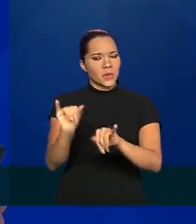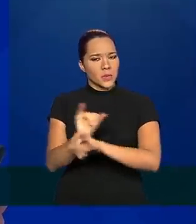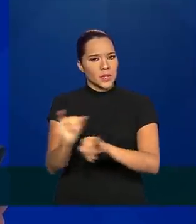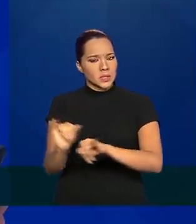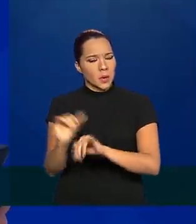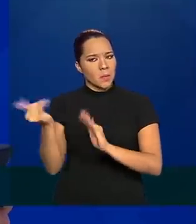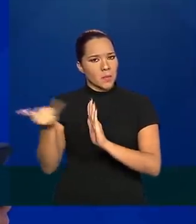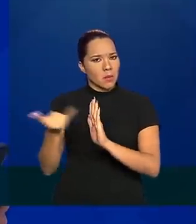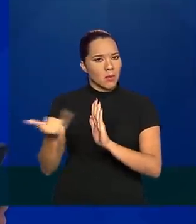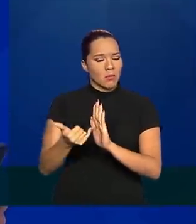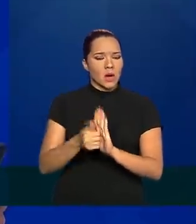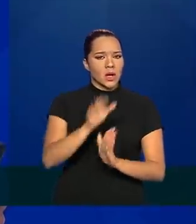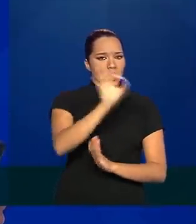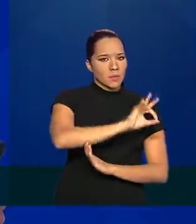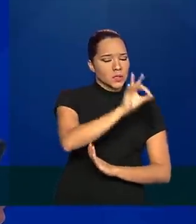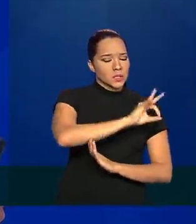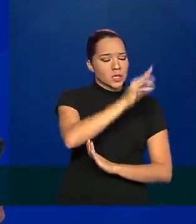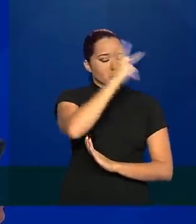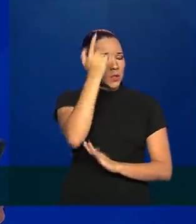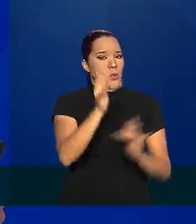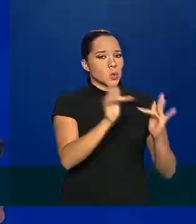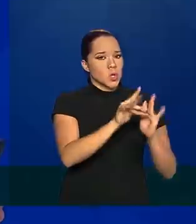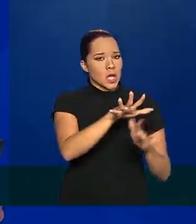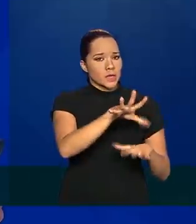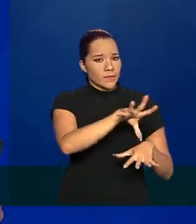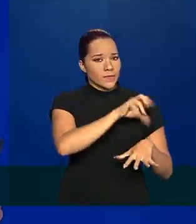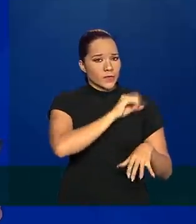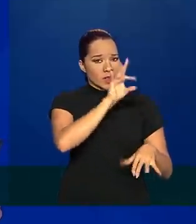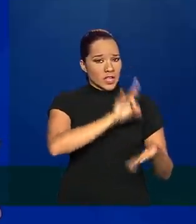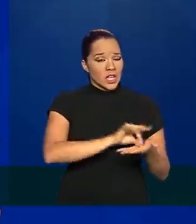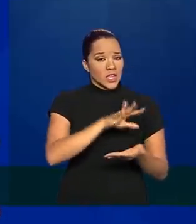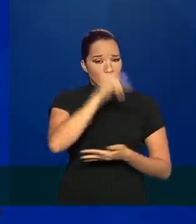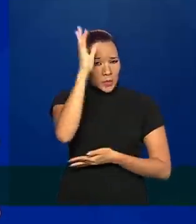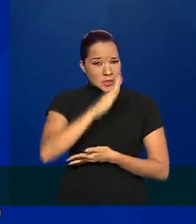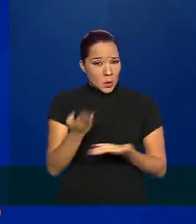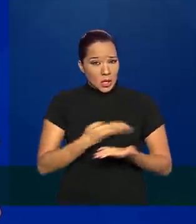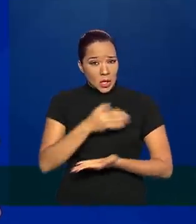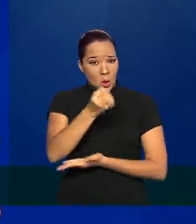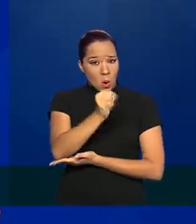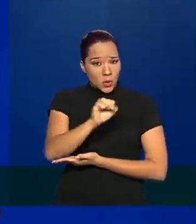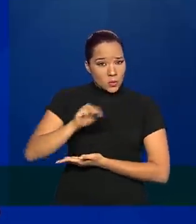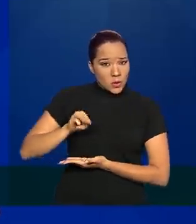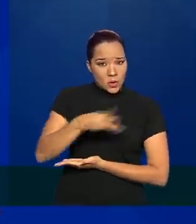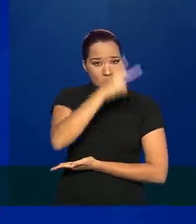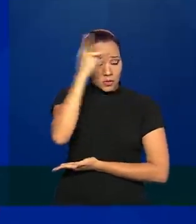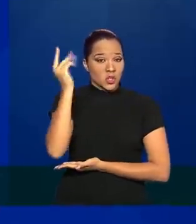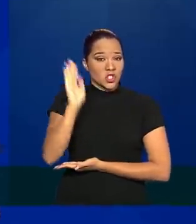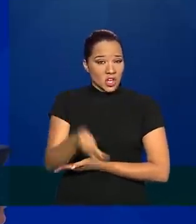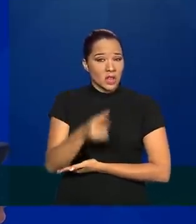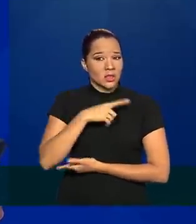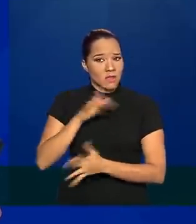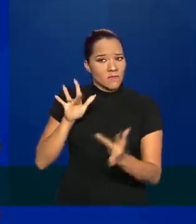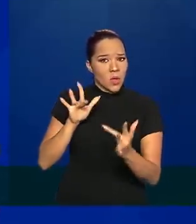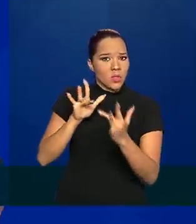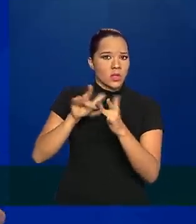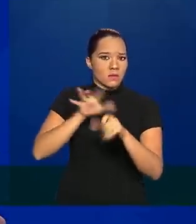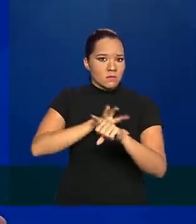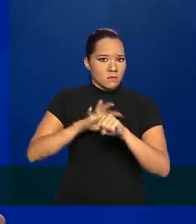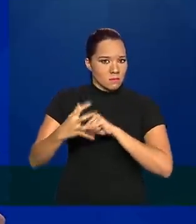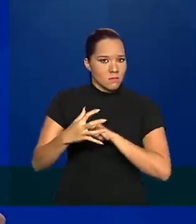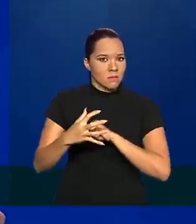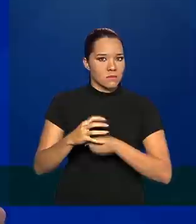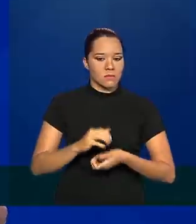o índice de infectados, significa que o Brasil teria hoje 8 milhões de pessoas que já tiveram contato com a Covid-19?